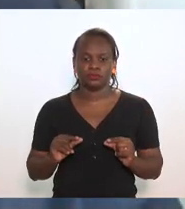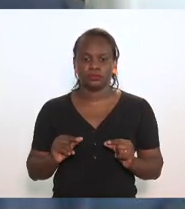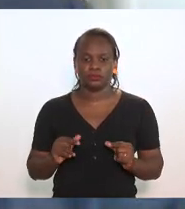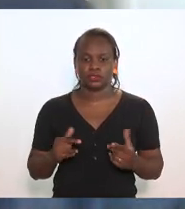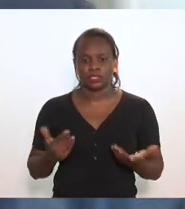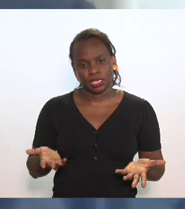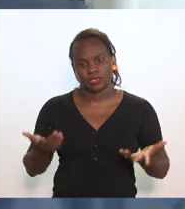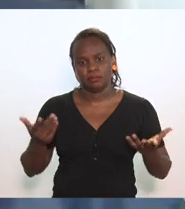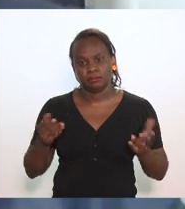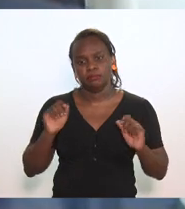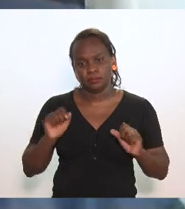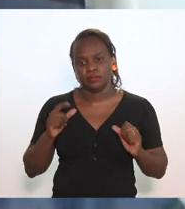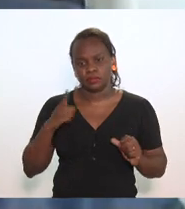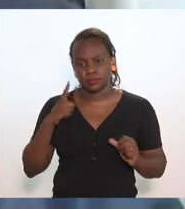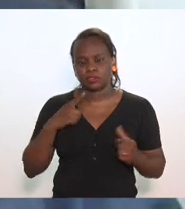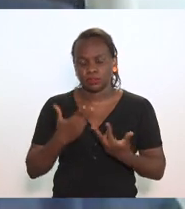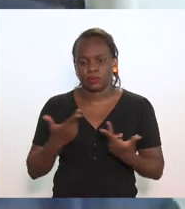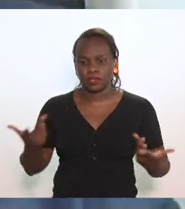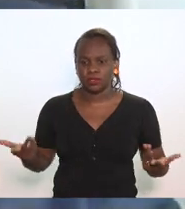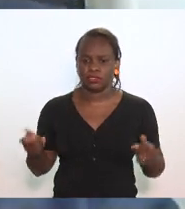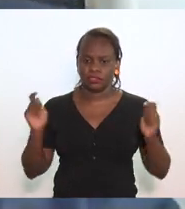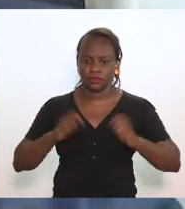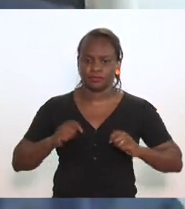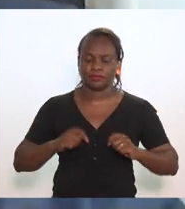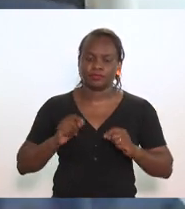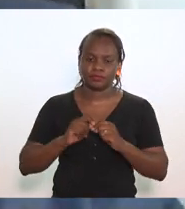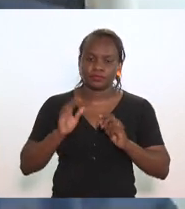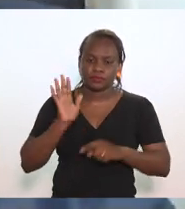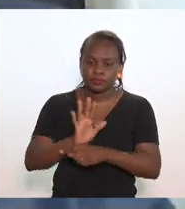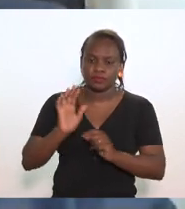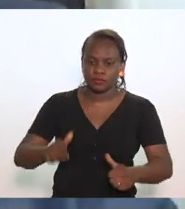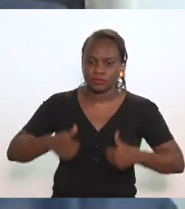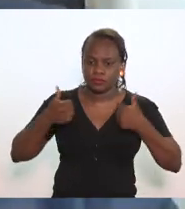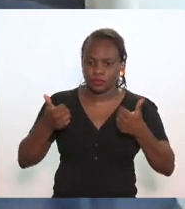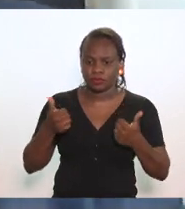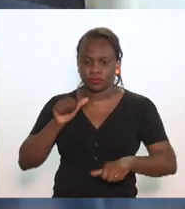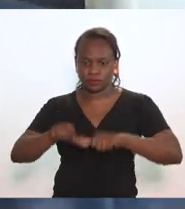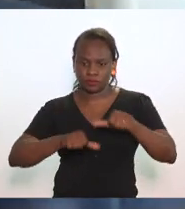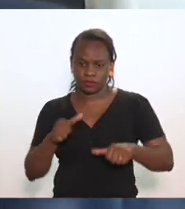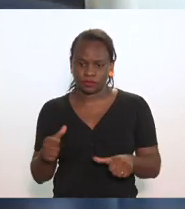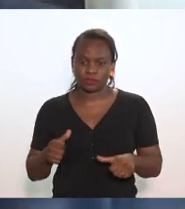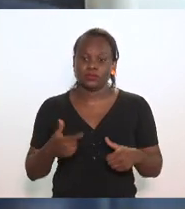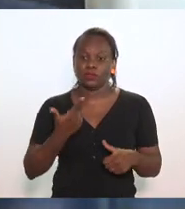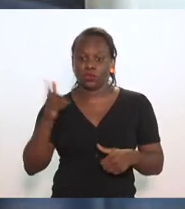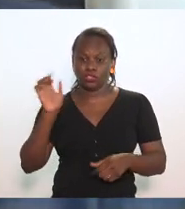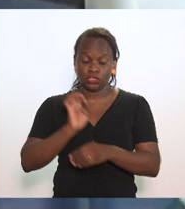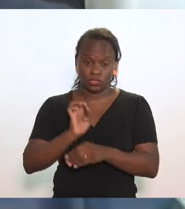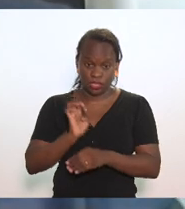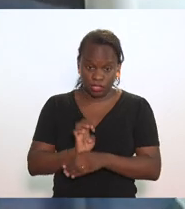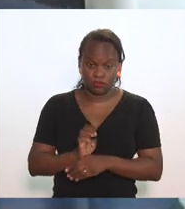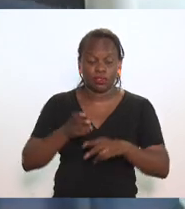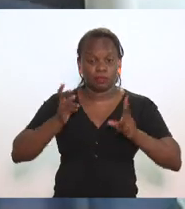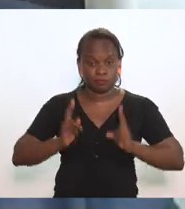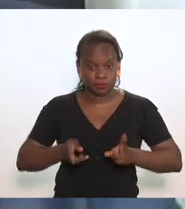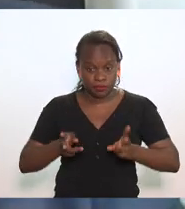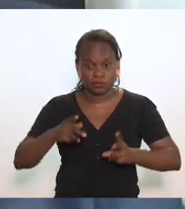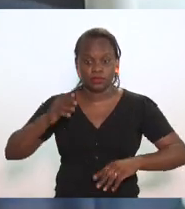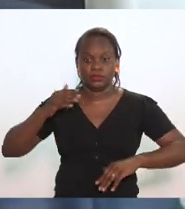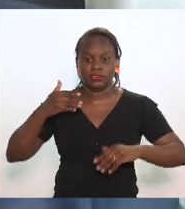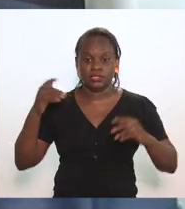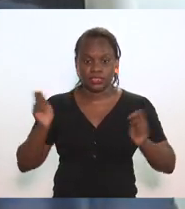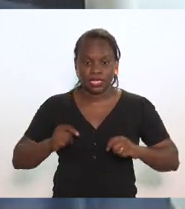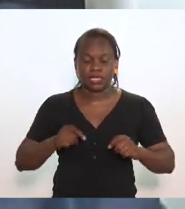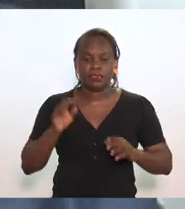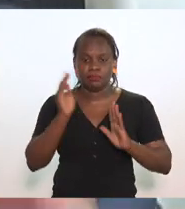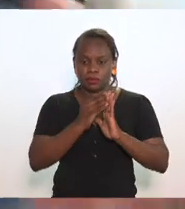deve ter algo que possa ser melhorado ou corrigido. Outros estados mantêm a sua capacidade